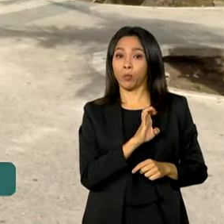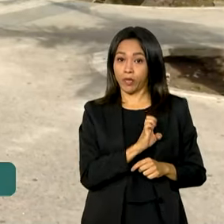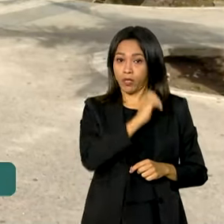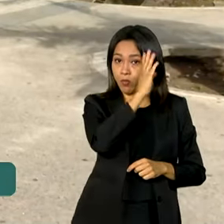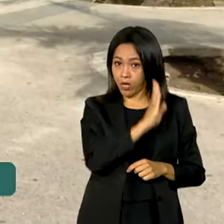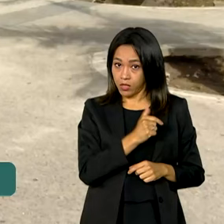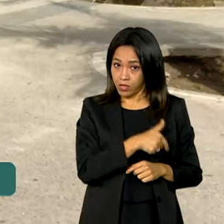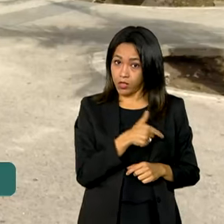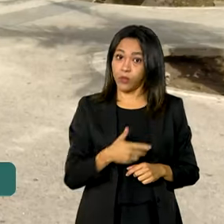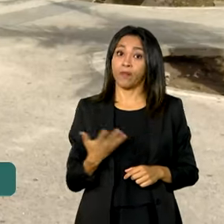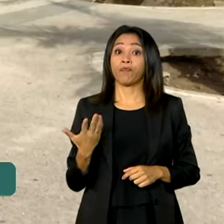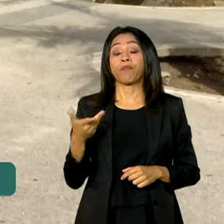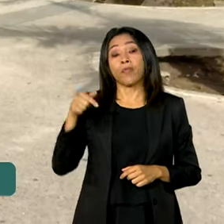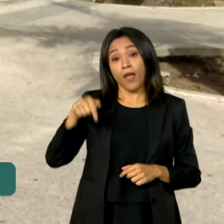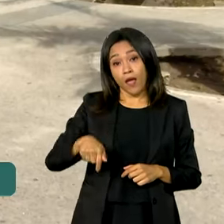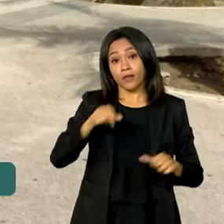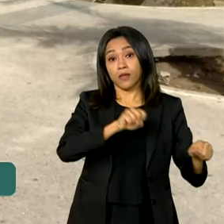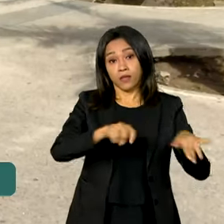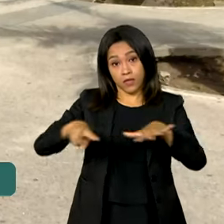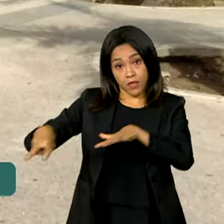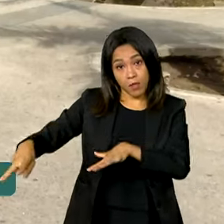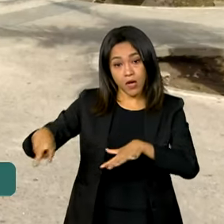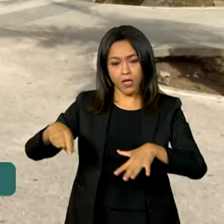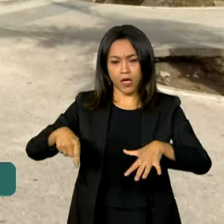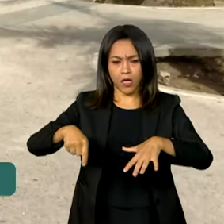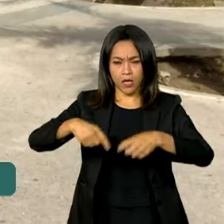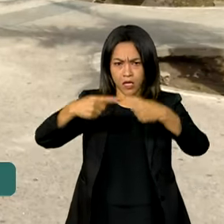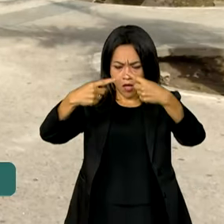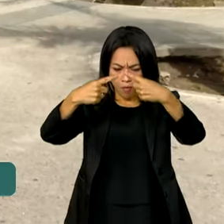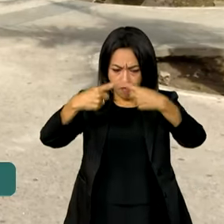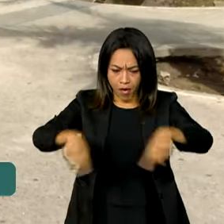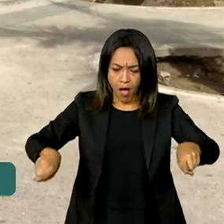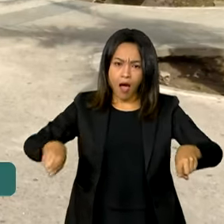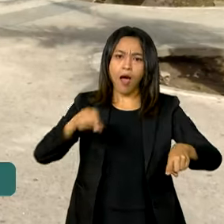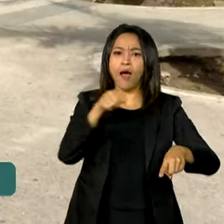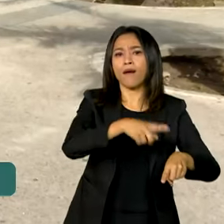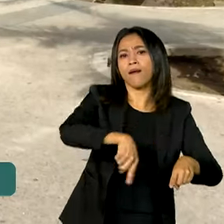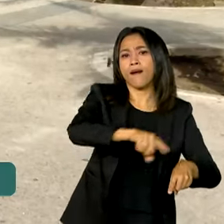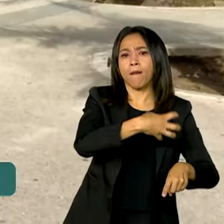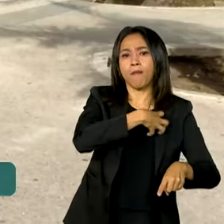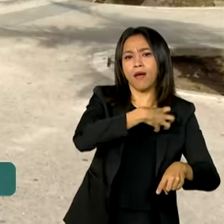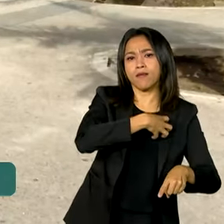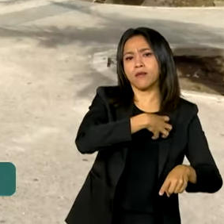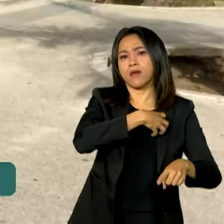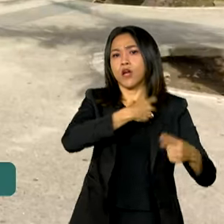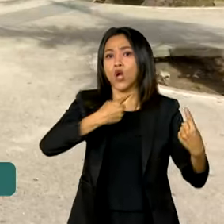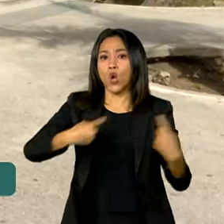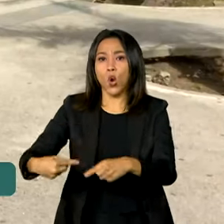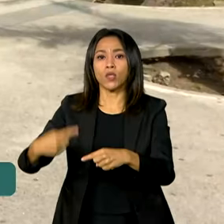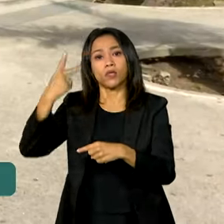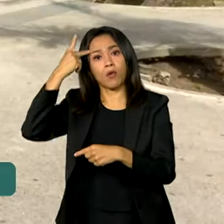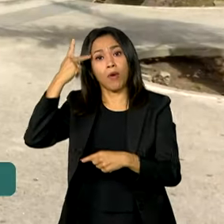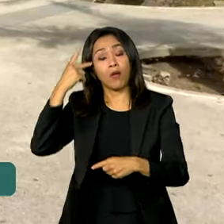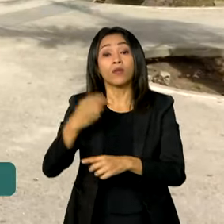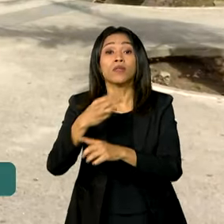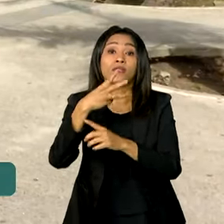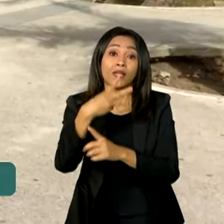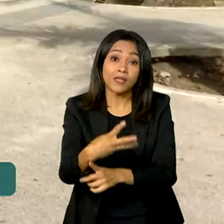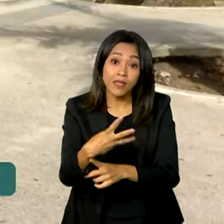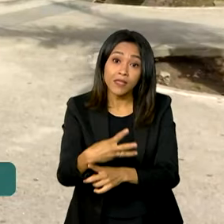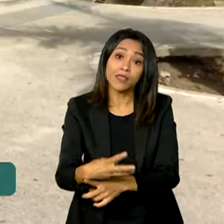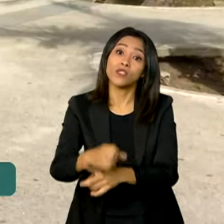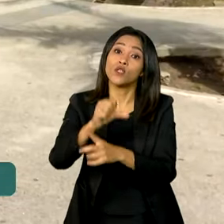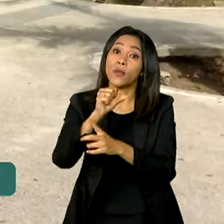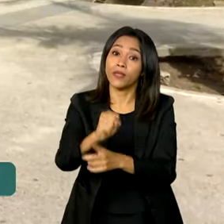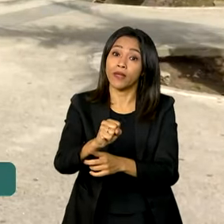semana, na Arena Fonte Nova, na partida de Bahia contra o São Paulo, 384 cadeiras foram